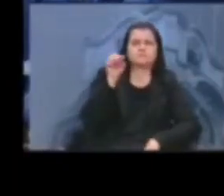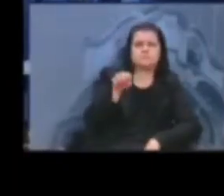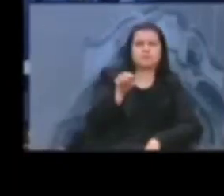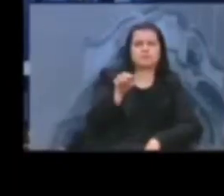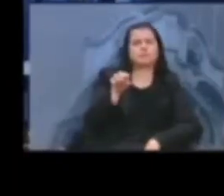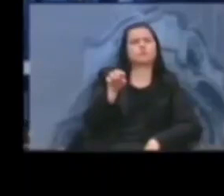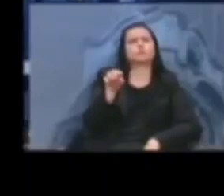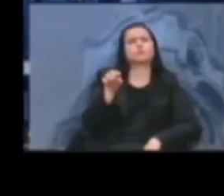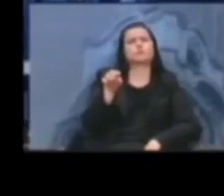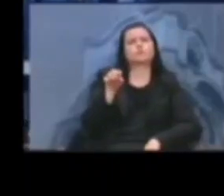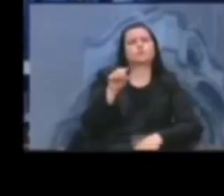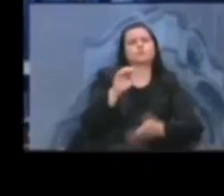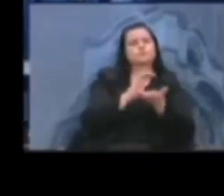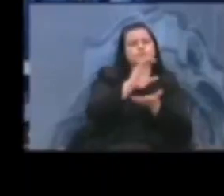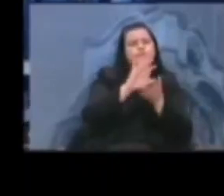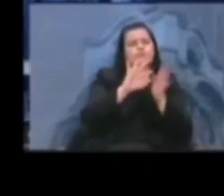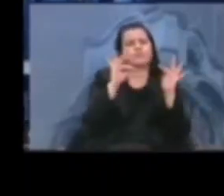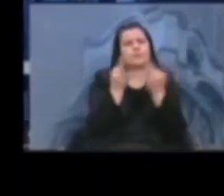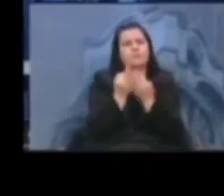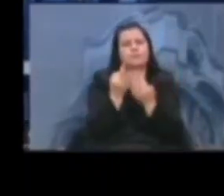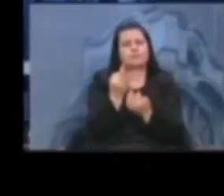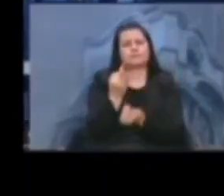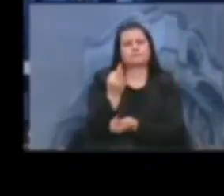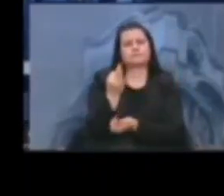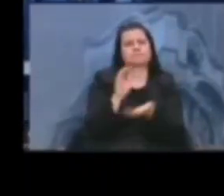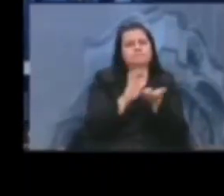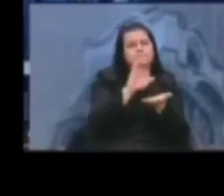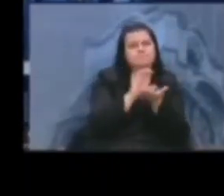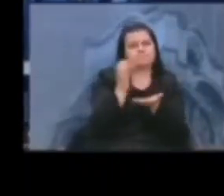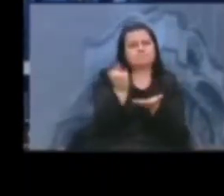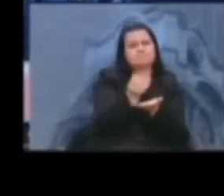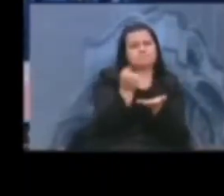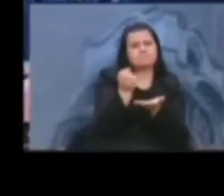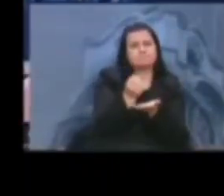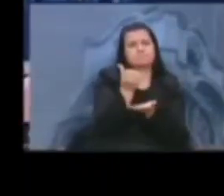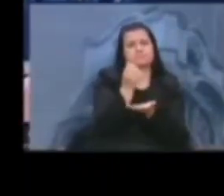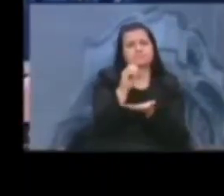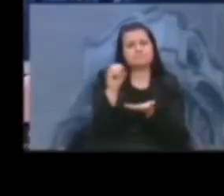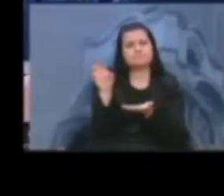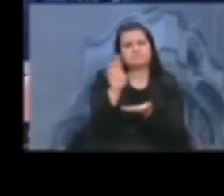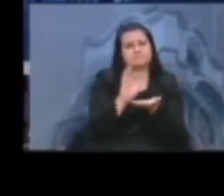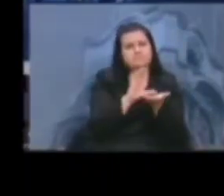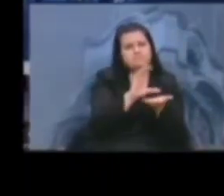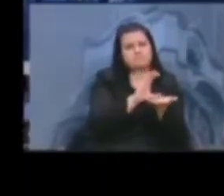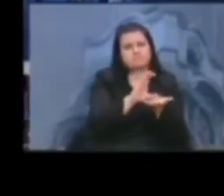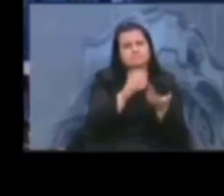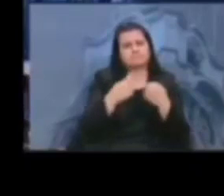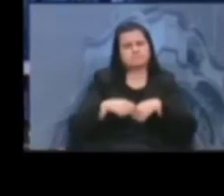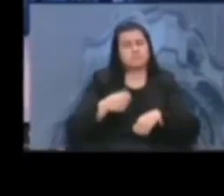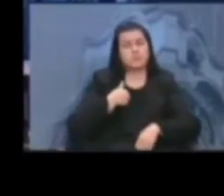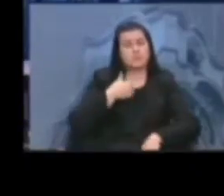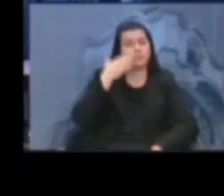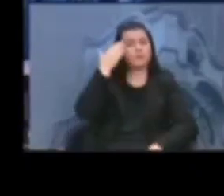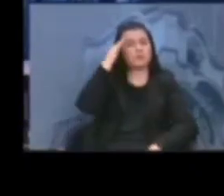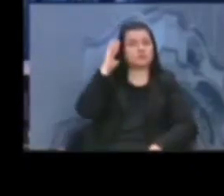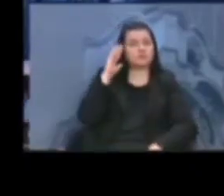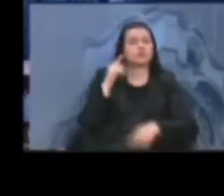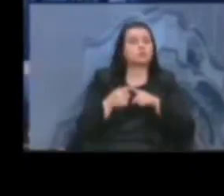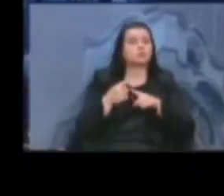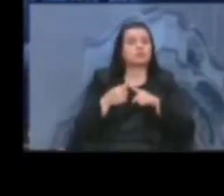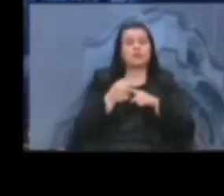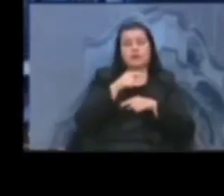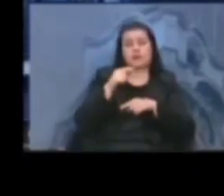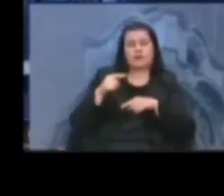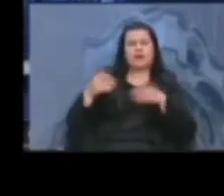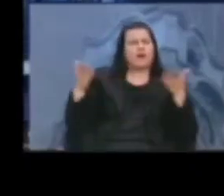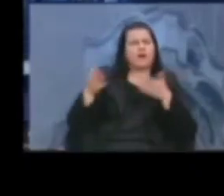auxílios emergenciais de R$ 600. Então, não dá para entender, porque daí simplesmente a ProSempa agora